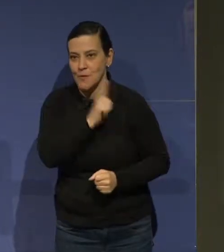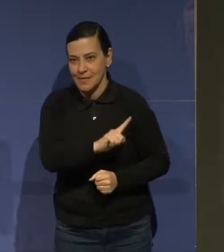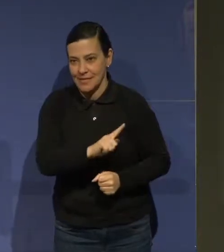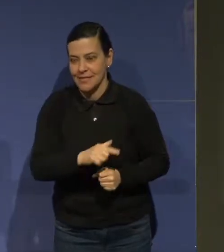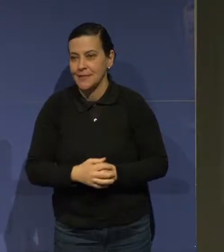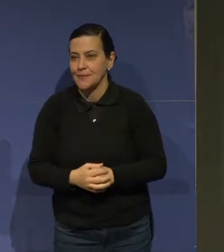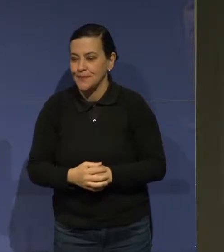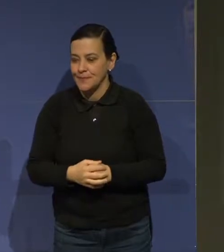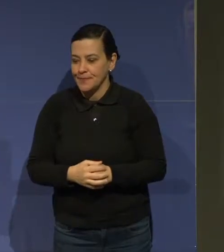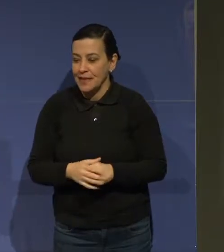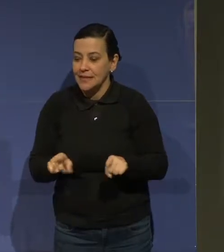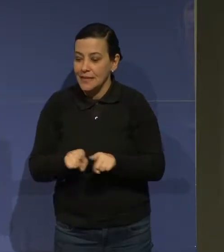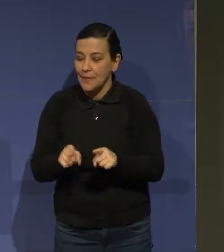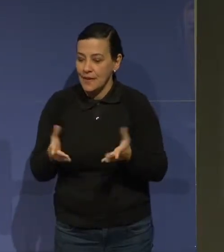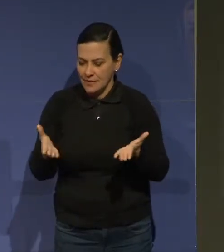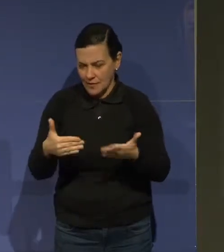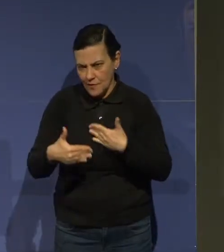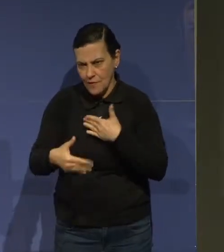um pouco do selo já, já.